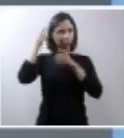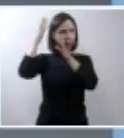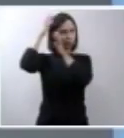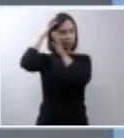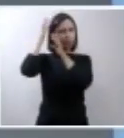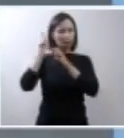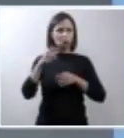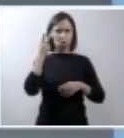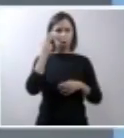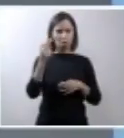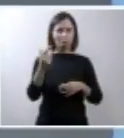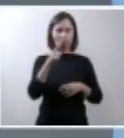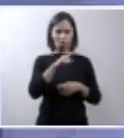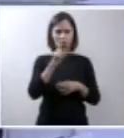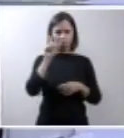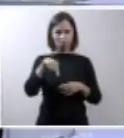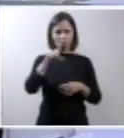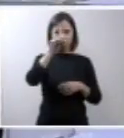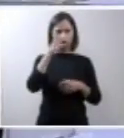embrião normal.